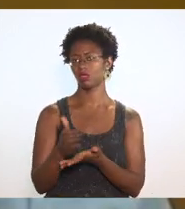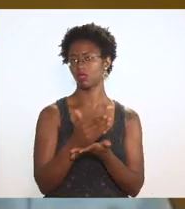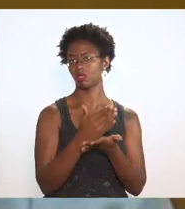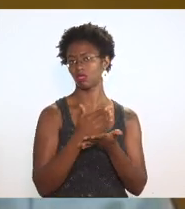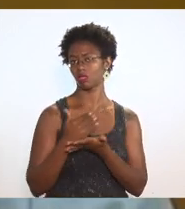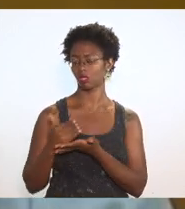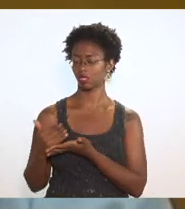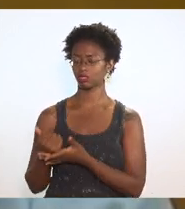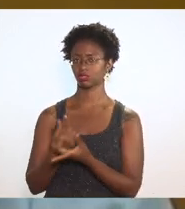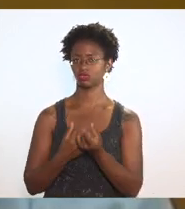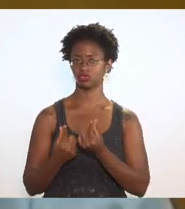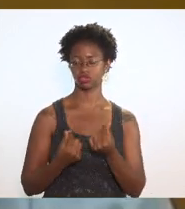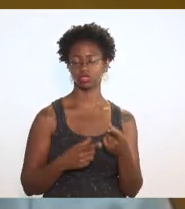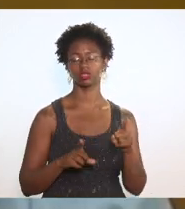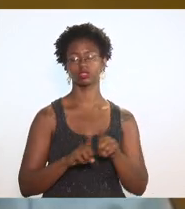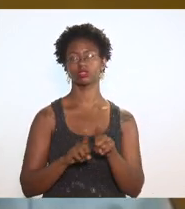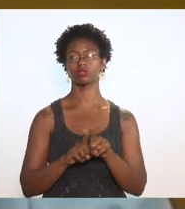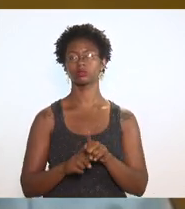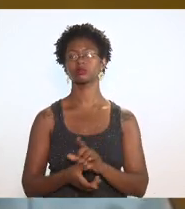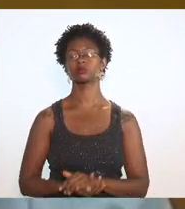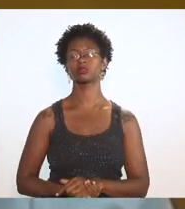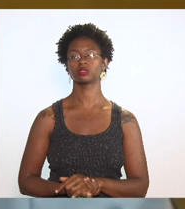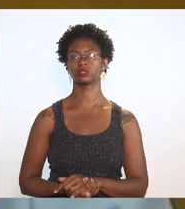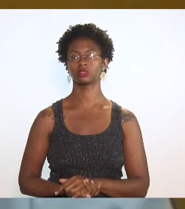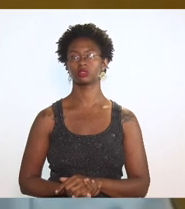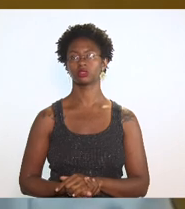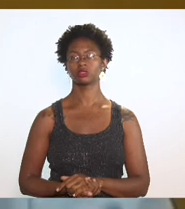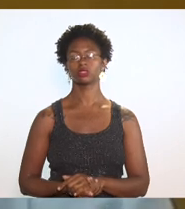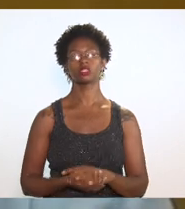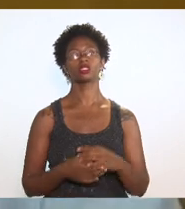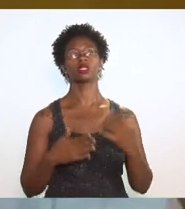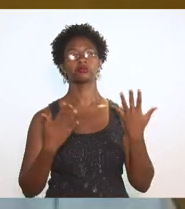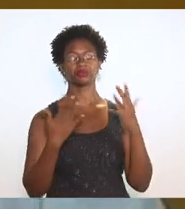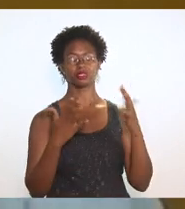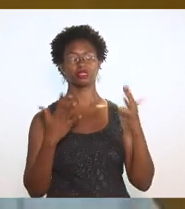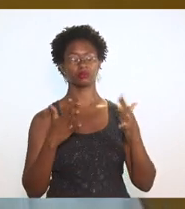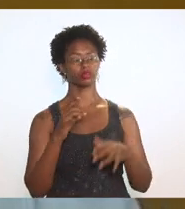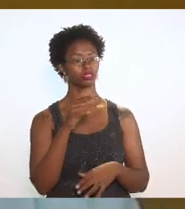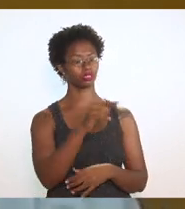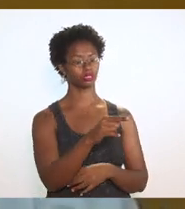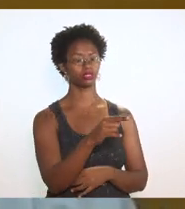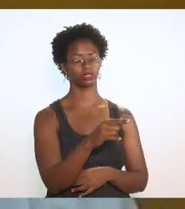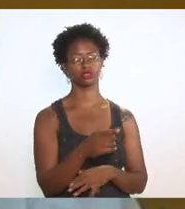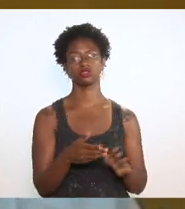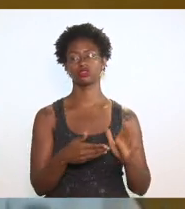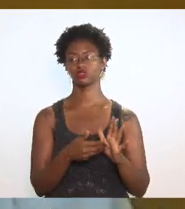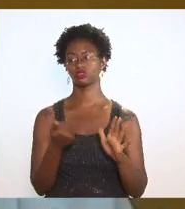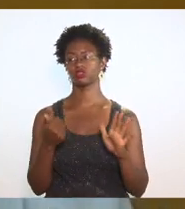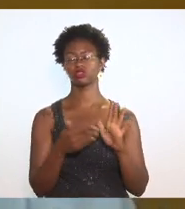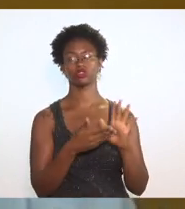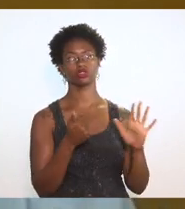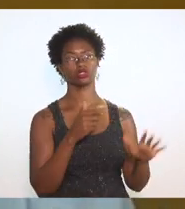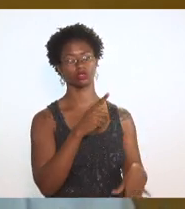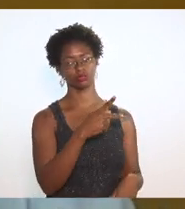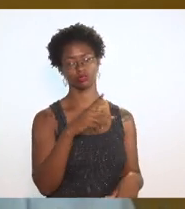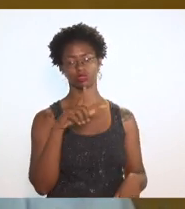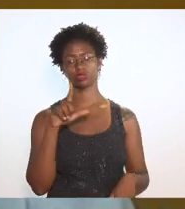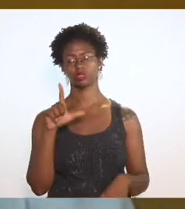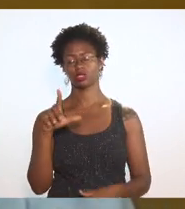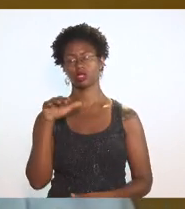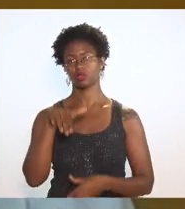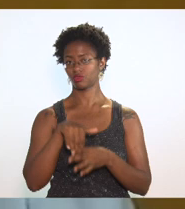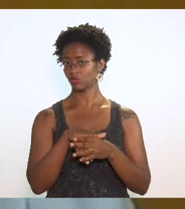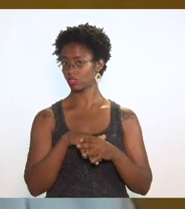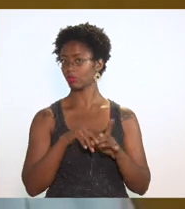e e louvar também iniciativa de retirar o projeto de lei de modo